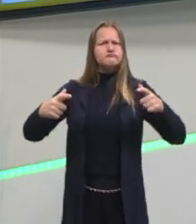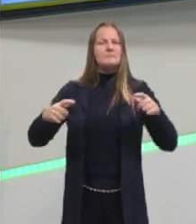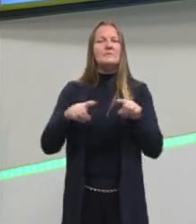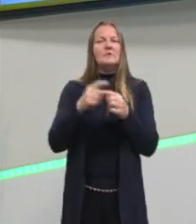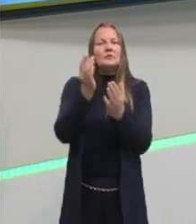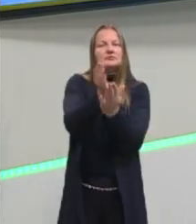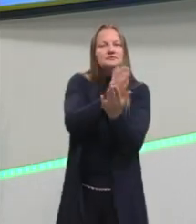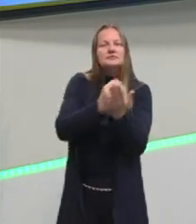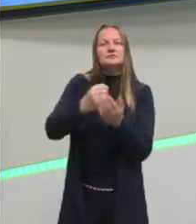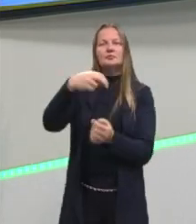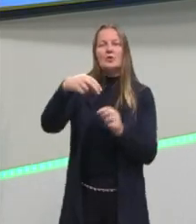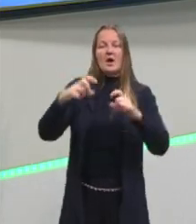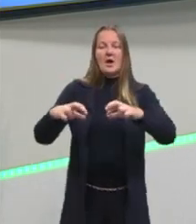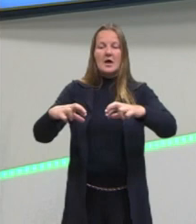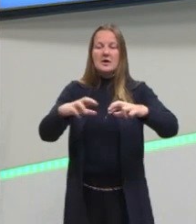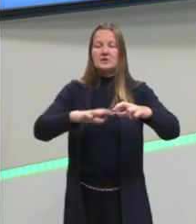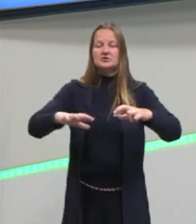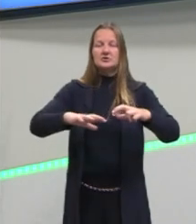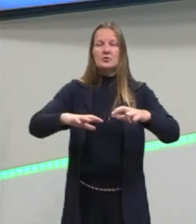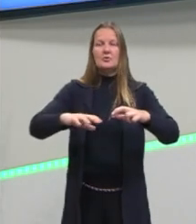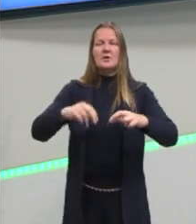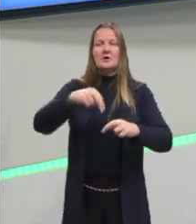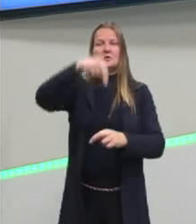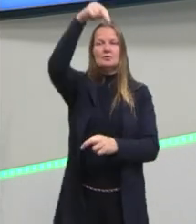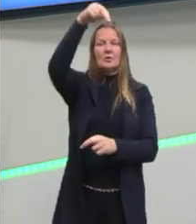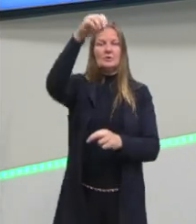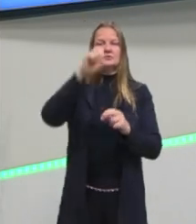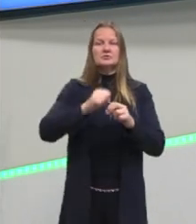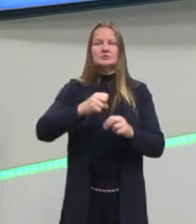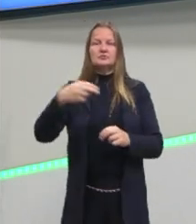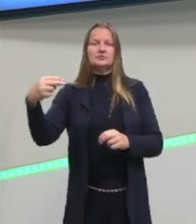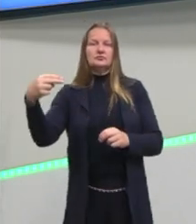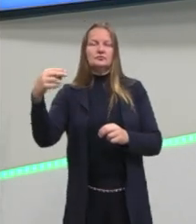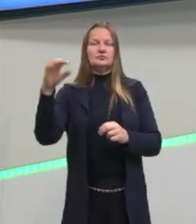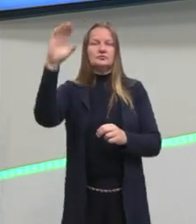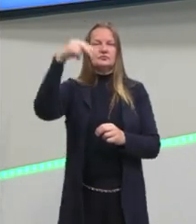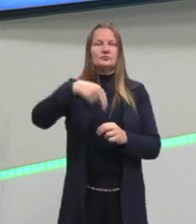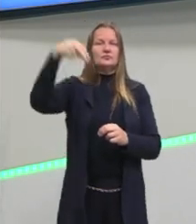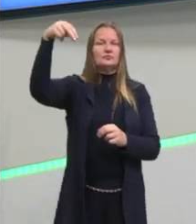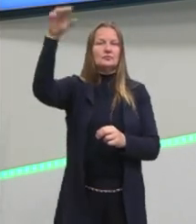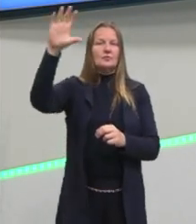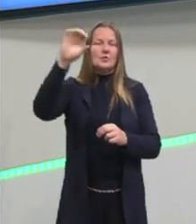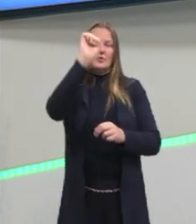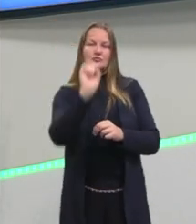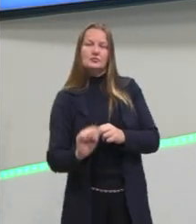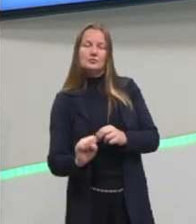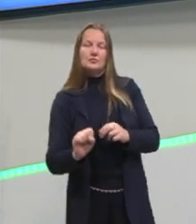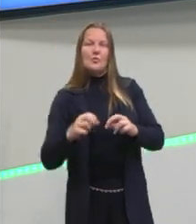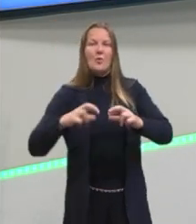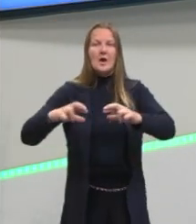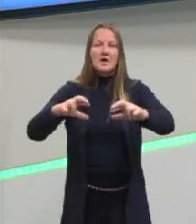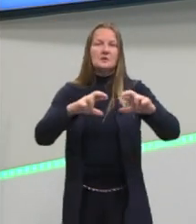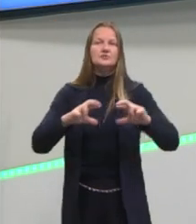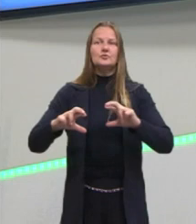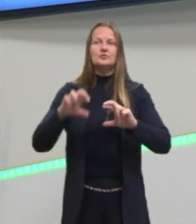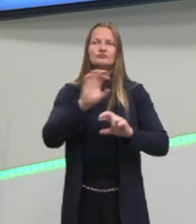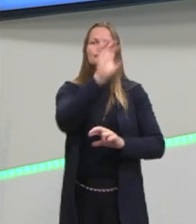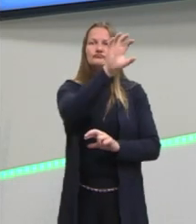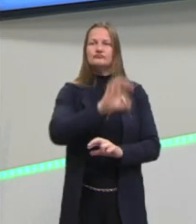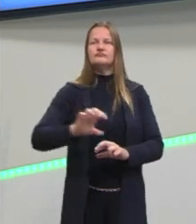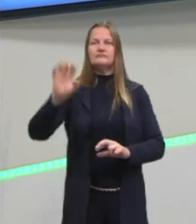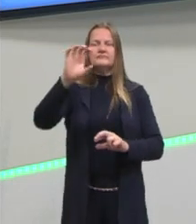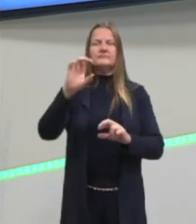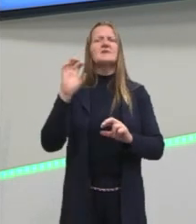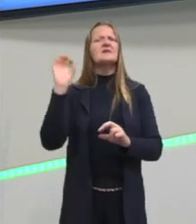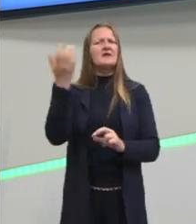é dividido em regiões. Que a região norte é diferente da região sudeste, que a região nordeste é diferente da região sul. não só como pessoas, mas o